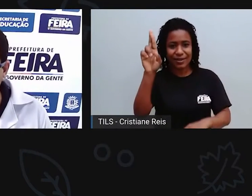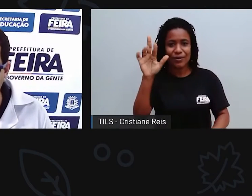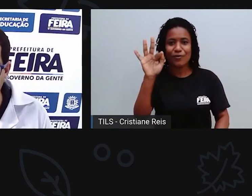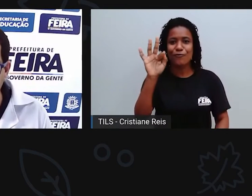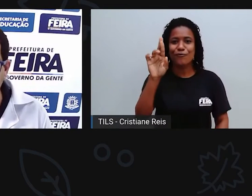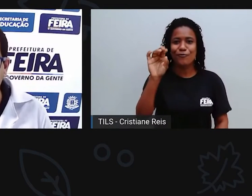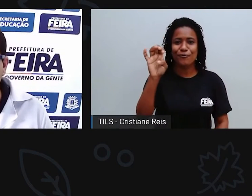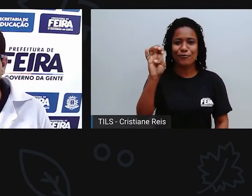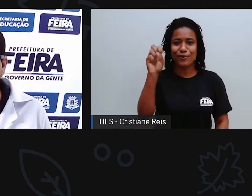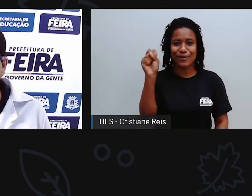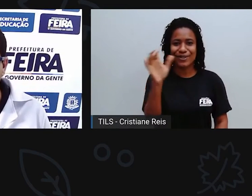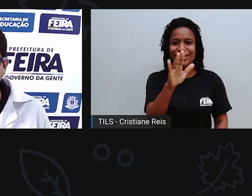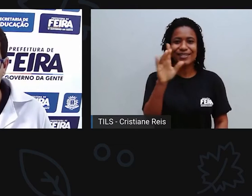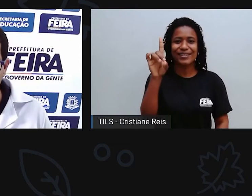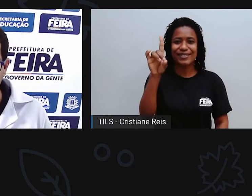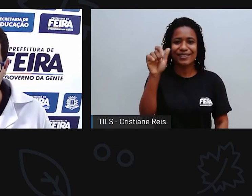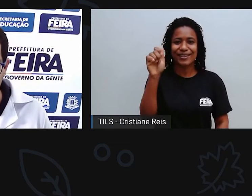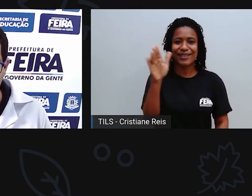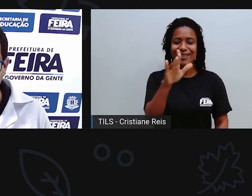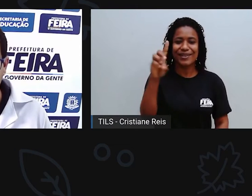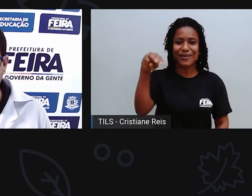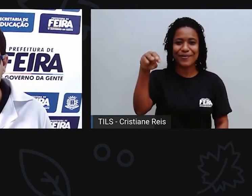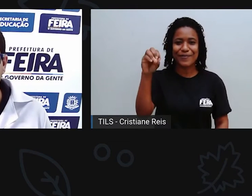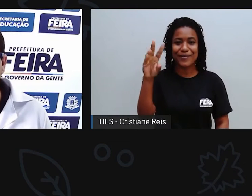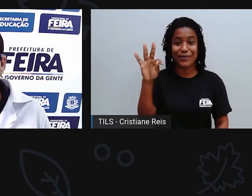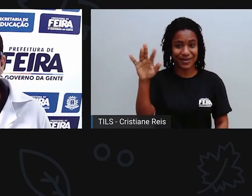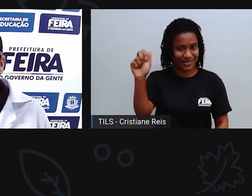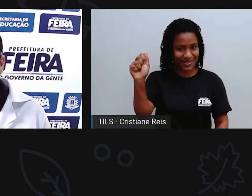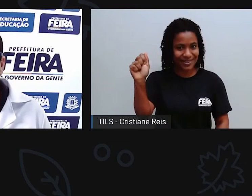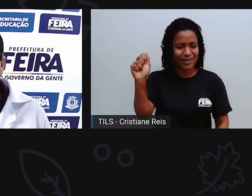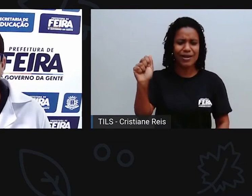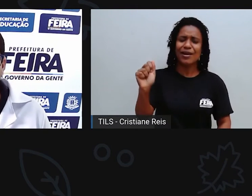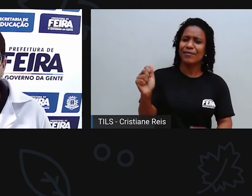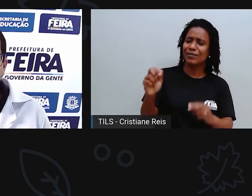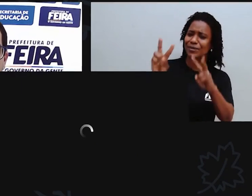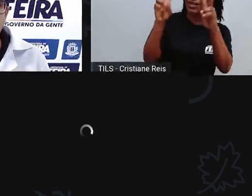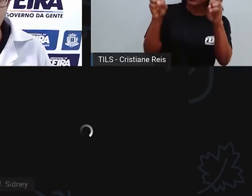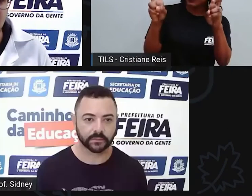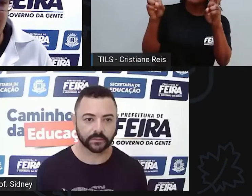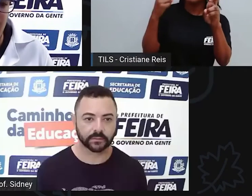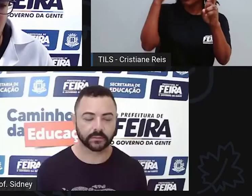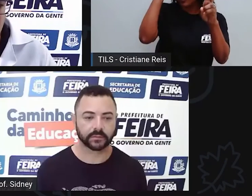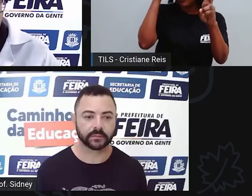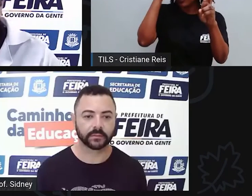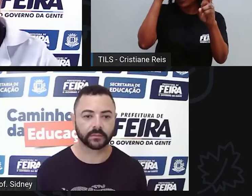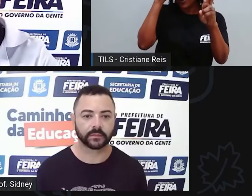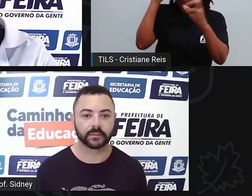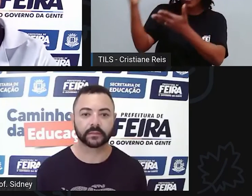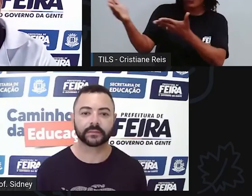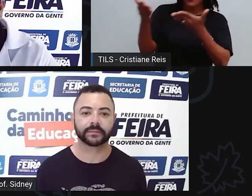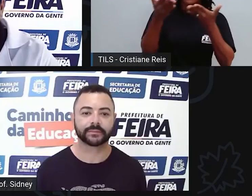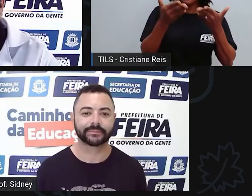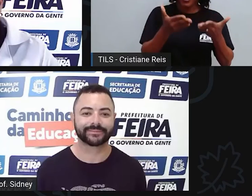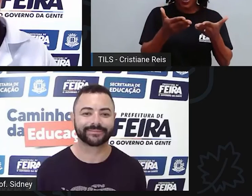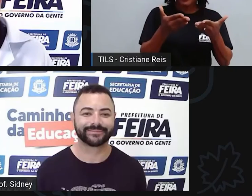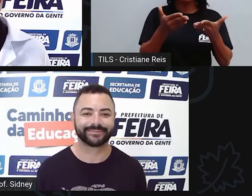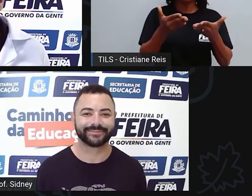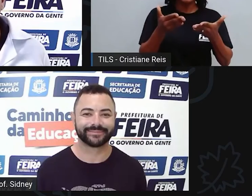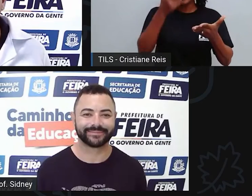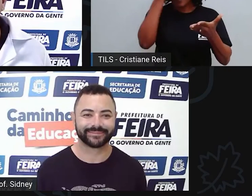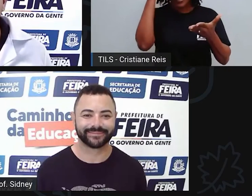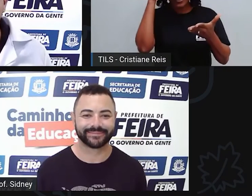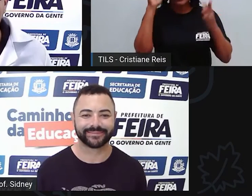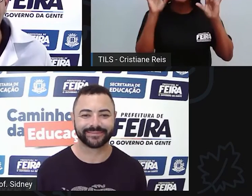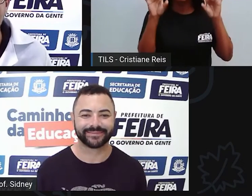sobre esse lugar histórico da nossa cidade, eu trouxe um convidado muito especial, escritor,